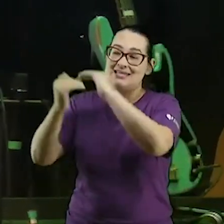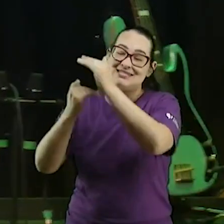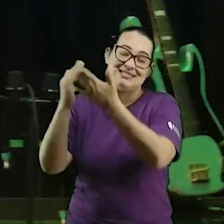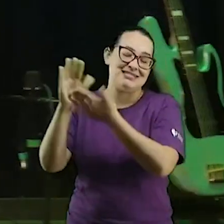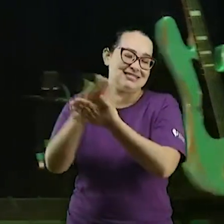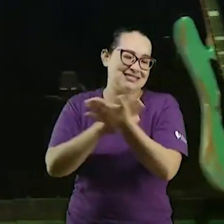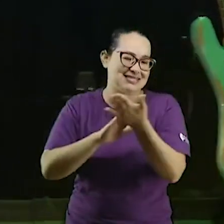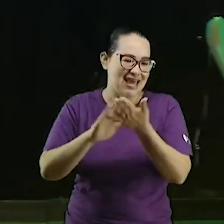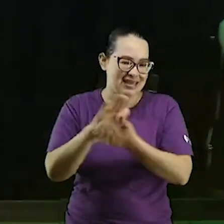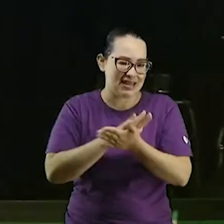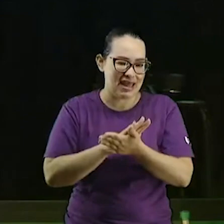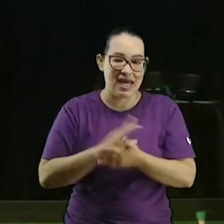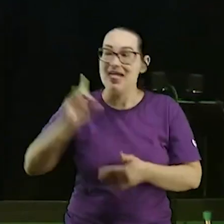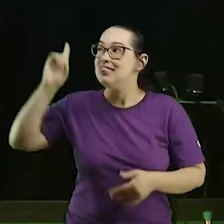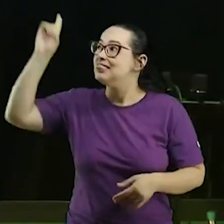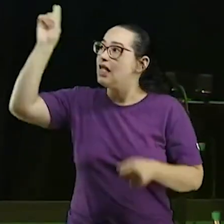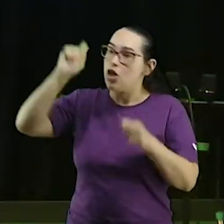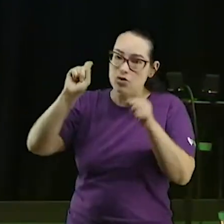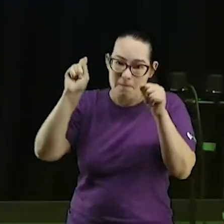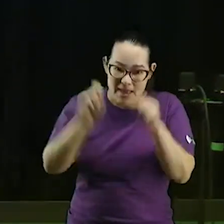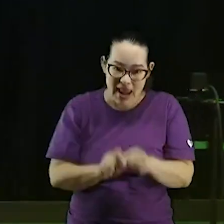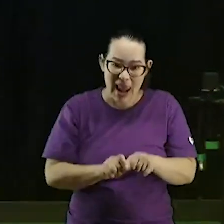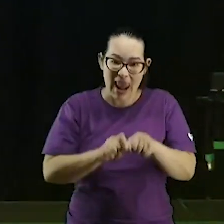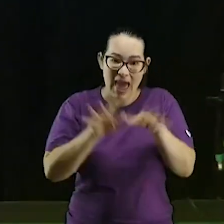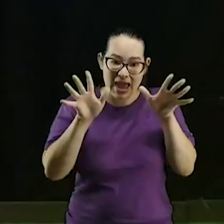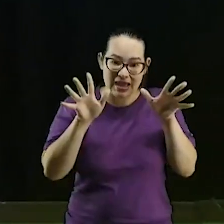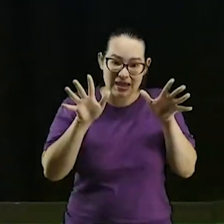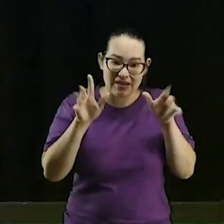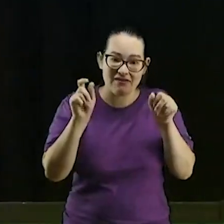Ele faz milagre através da fidelidade